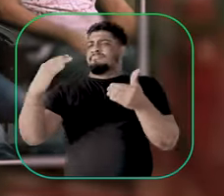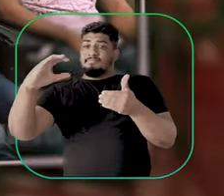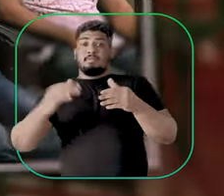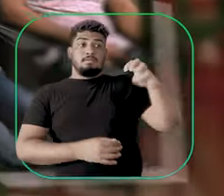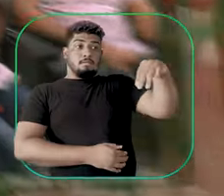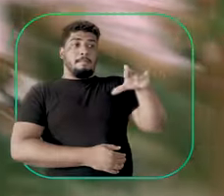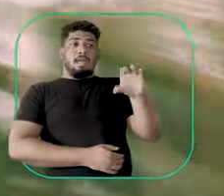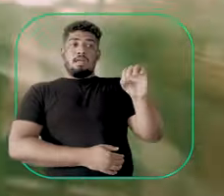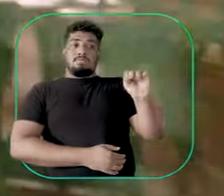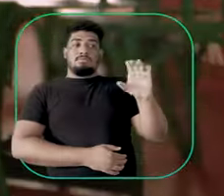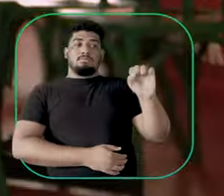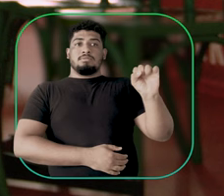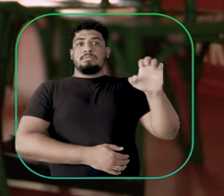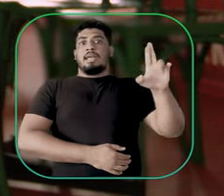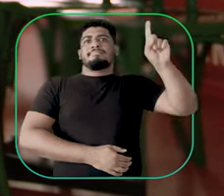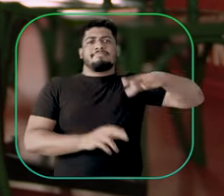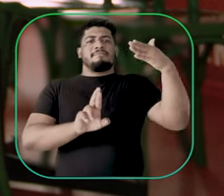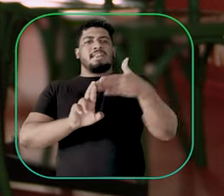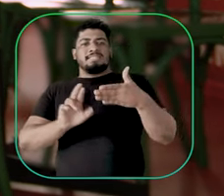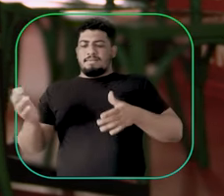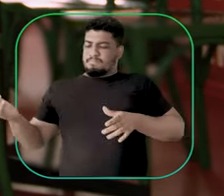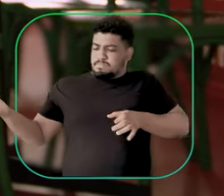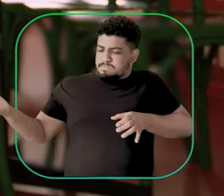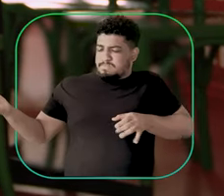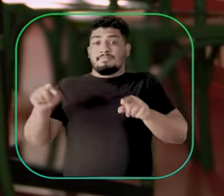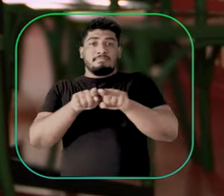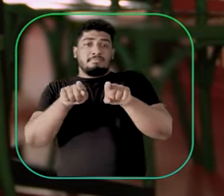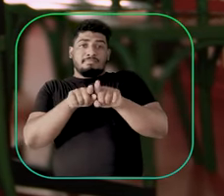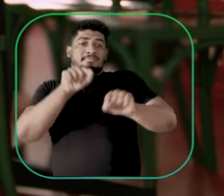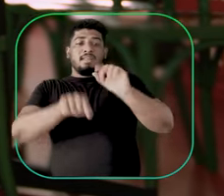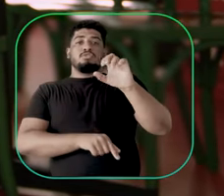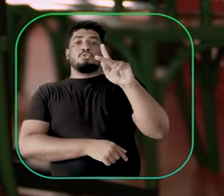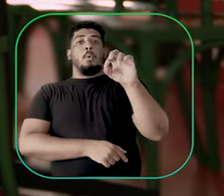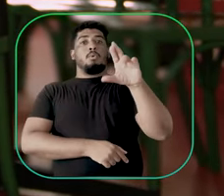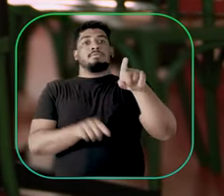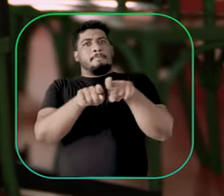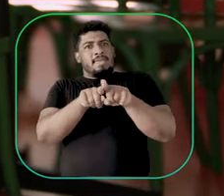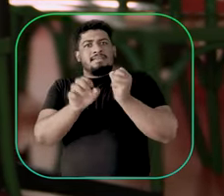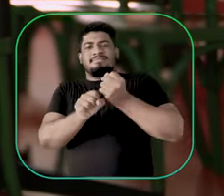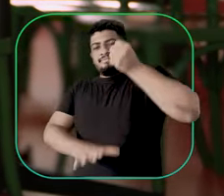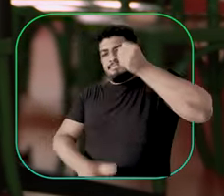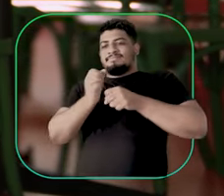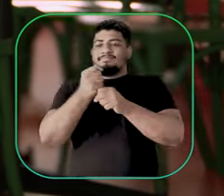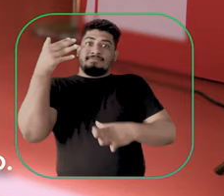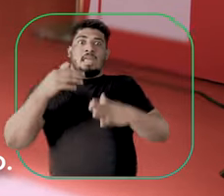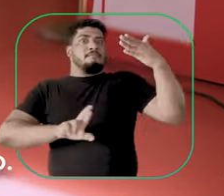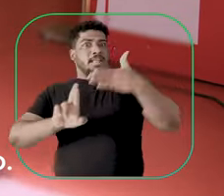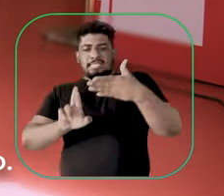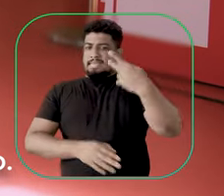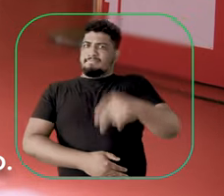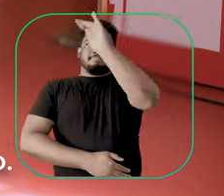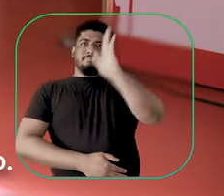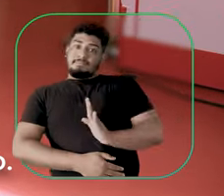O Marco César é uma referência no bandolim, no choro e também no frevo. É uma referência nacional. Foi